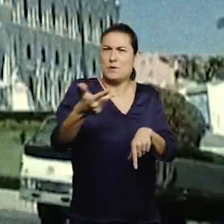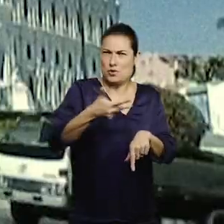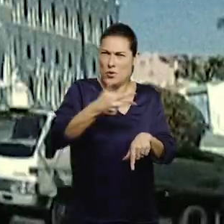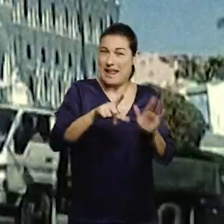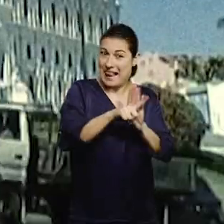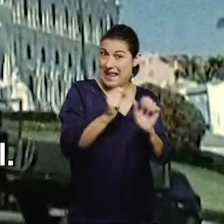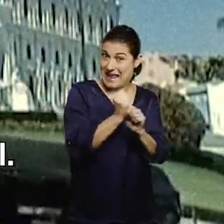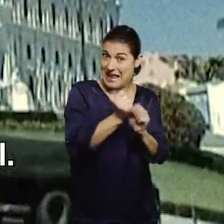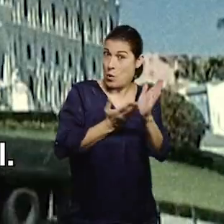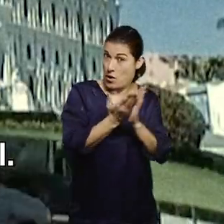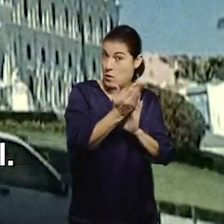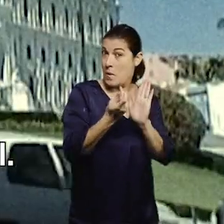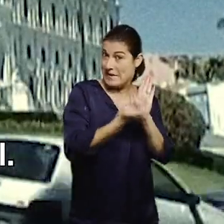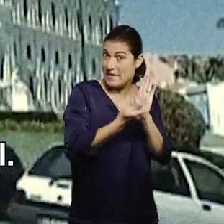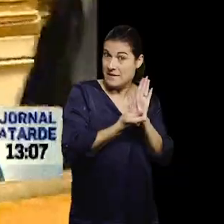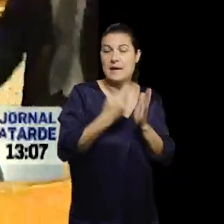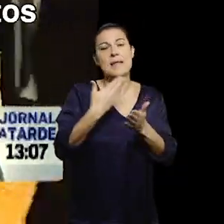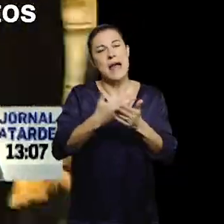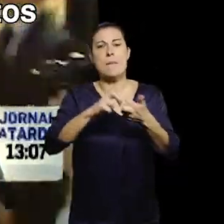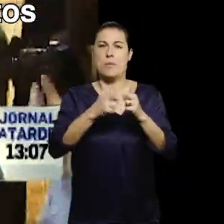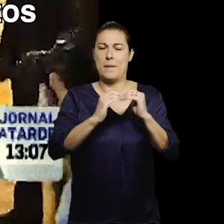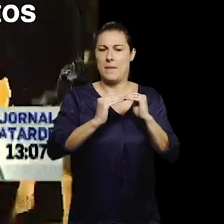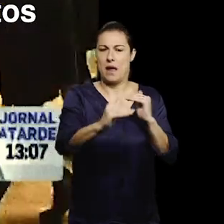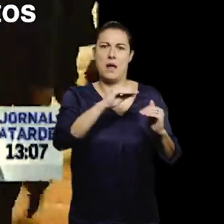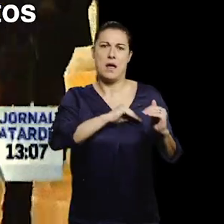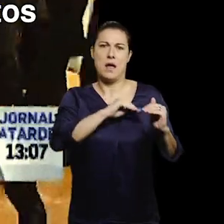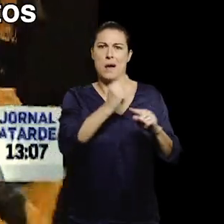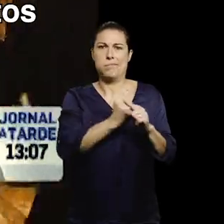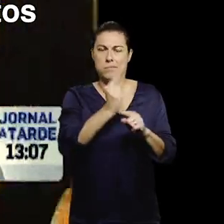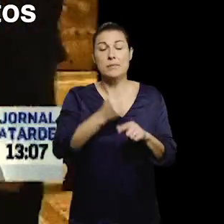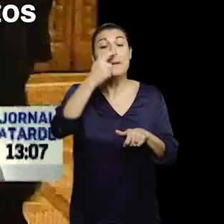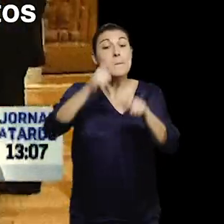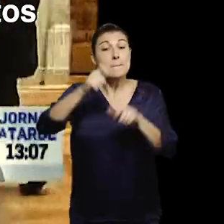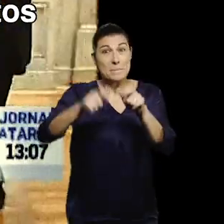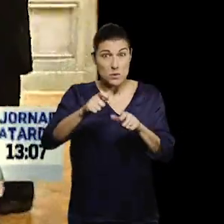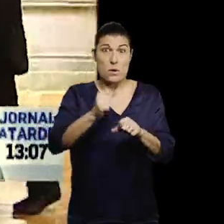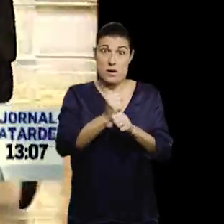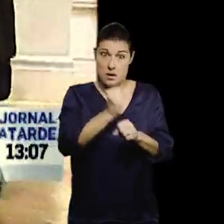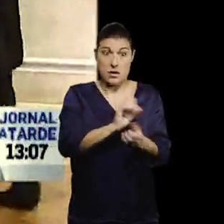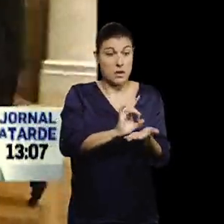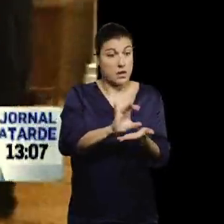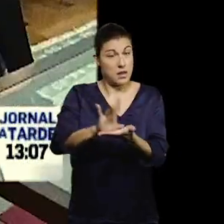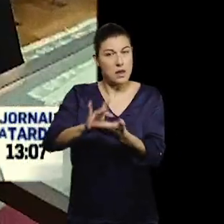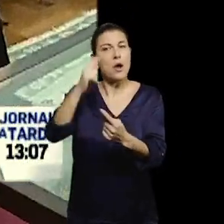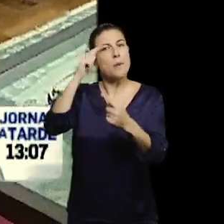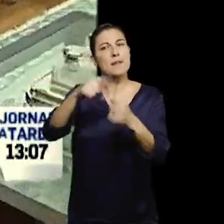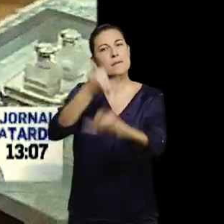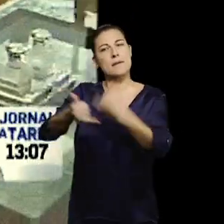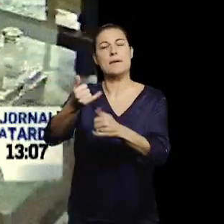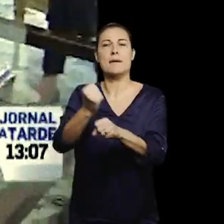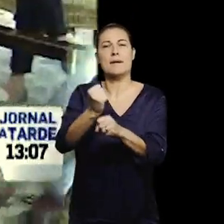razões para a estagnação dos salários médios em Portugal. Despedir trabalhadores com direitos para contratar precários tornou-se mais barato.